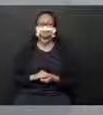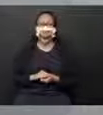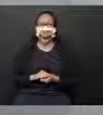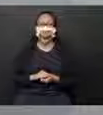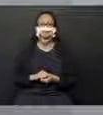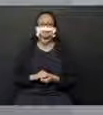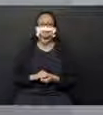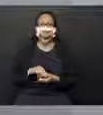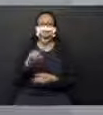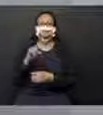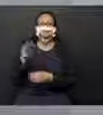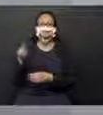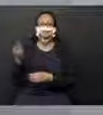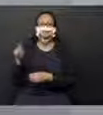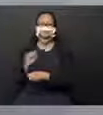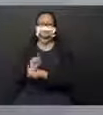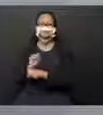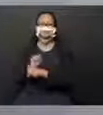Estou aguardando.